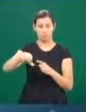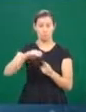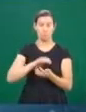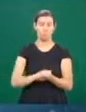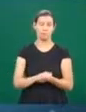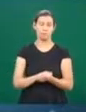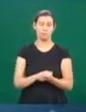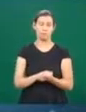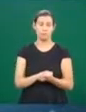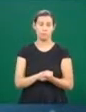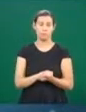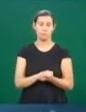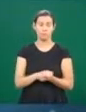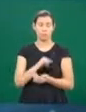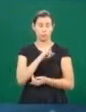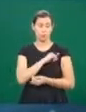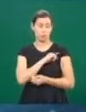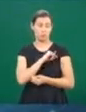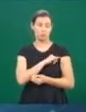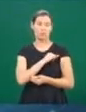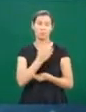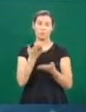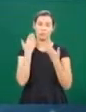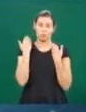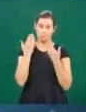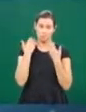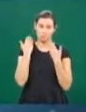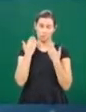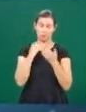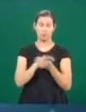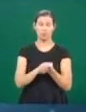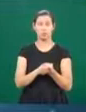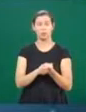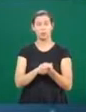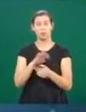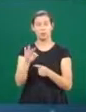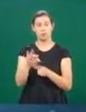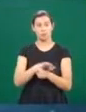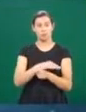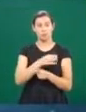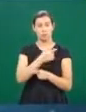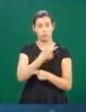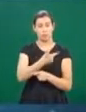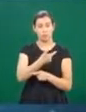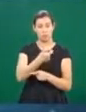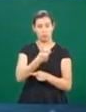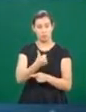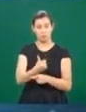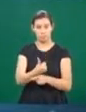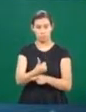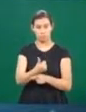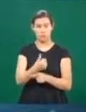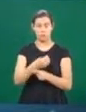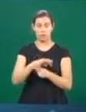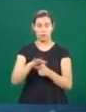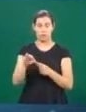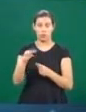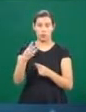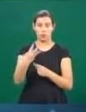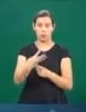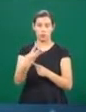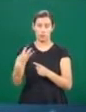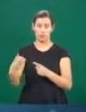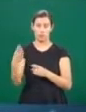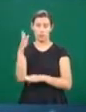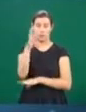graus. O dia já começa quente em Ituiutaba, com os termômetros marcando 21 graus e podem chegar a 33 no meio